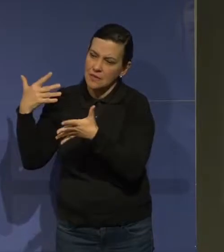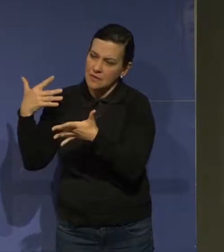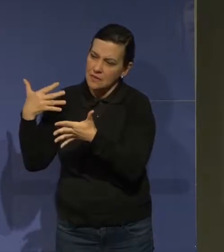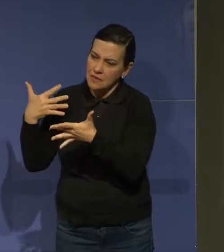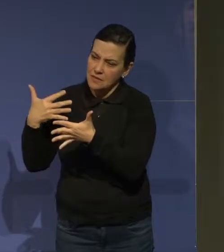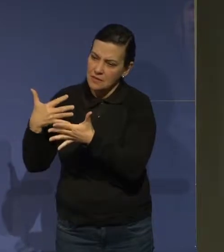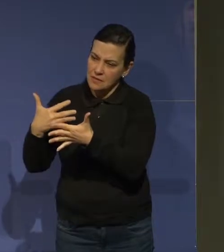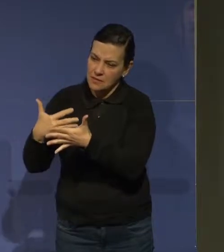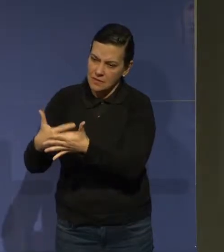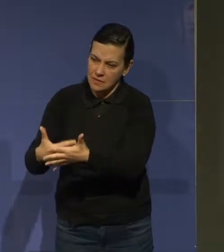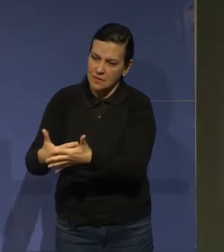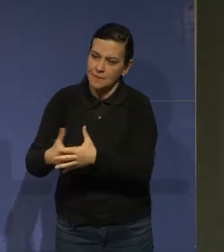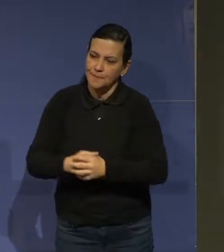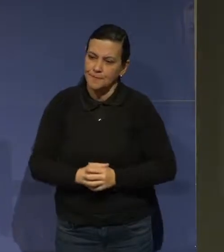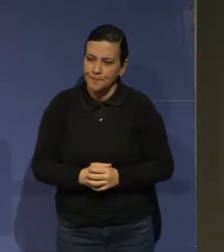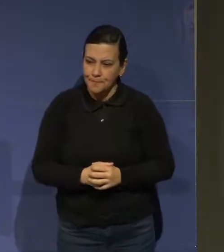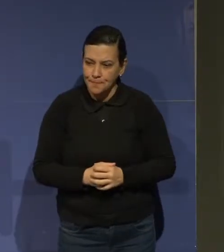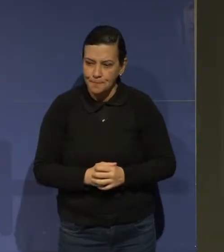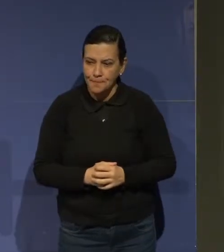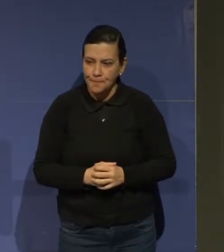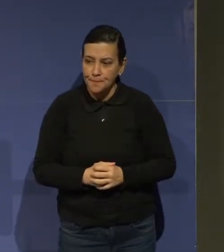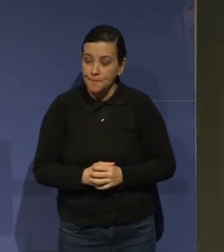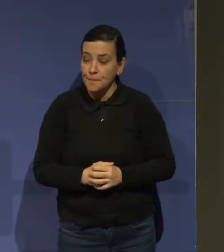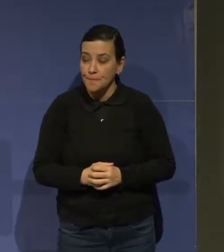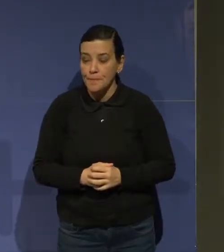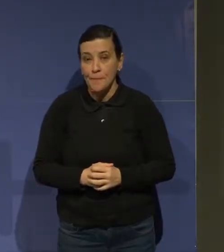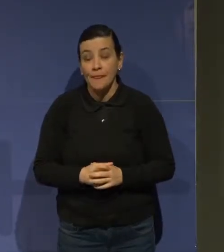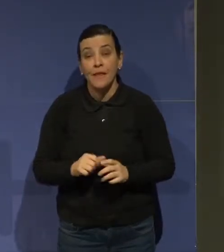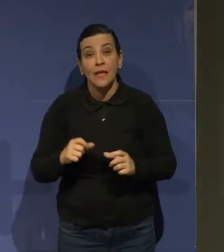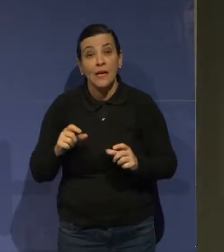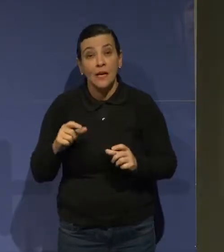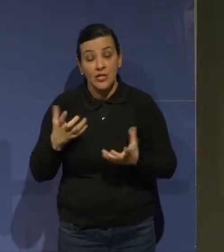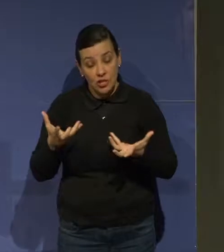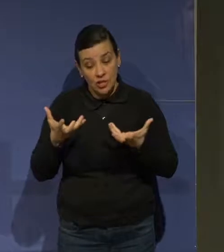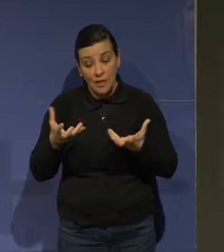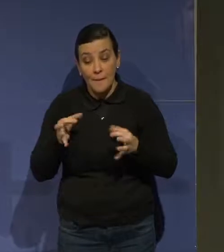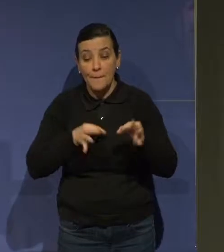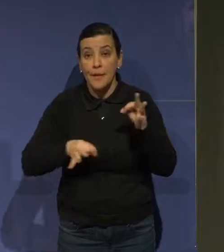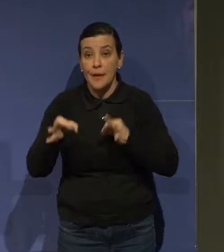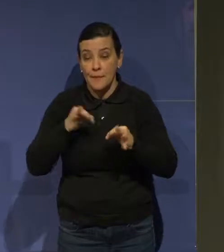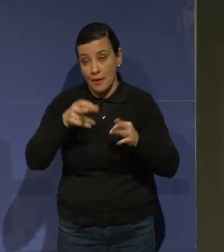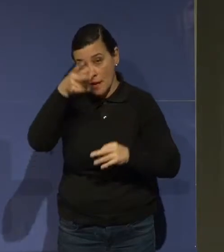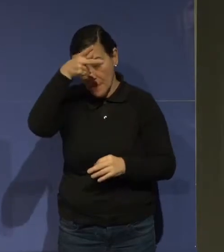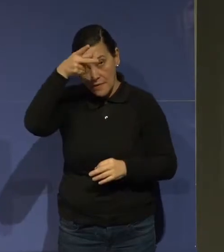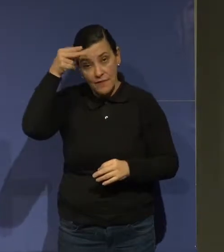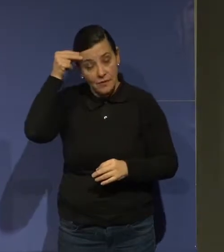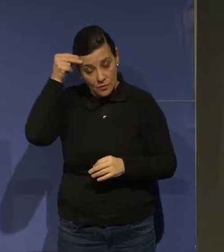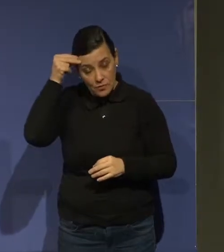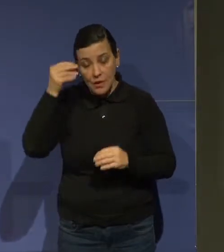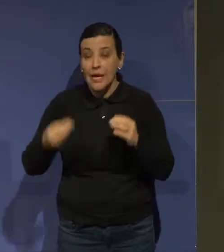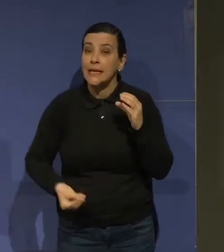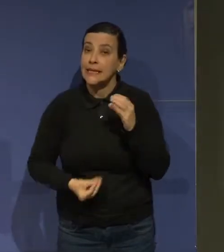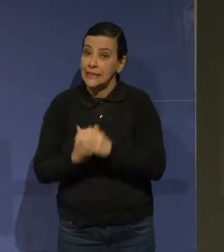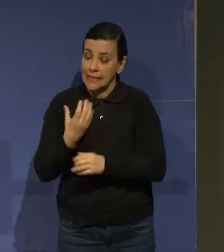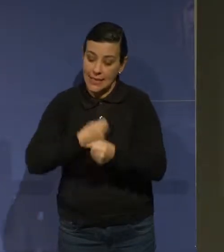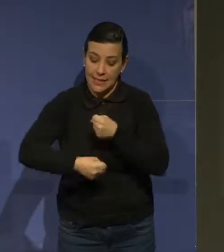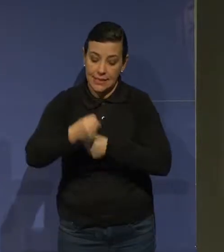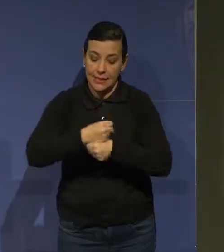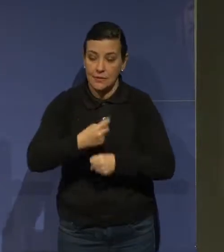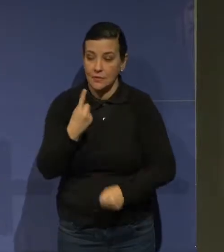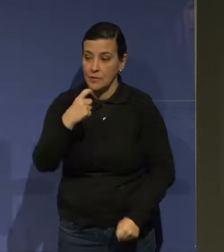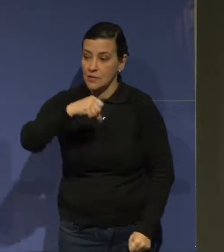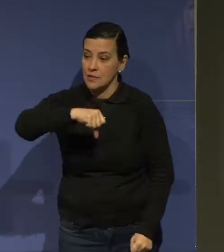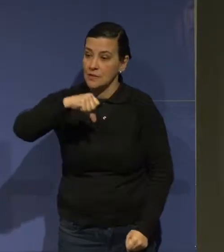série de questões, nós resolvemos fazer na Prefeitura. Por quê? Desde 1996,